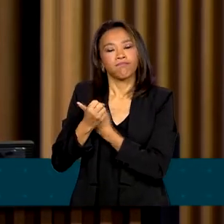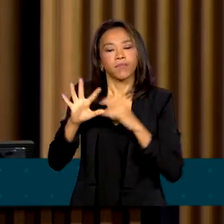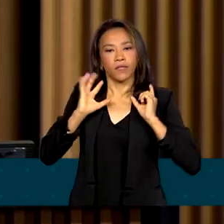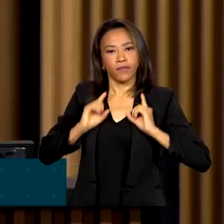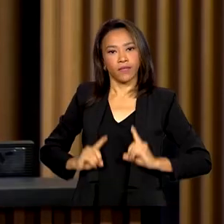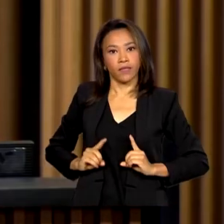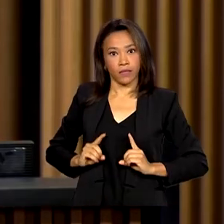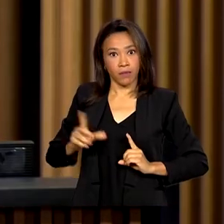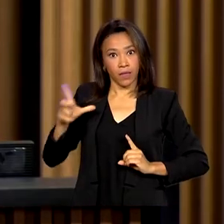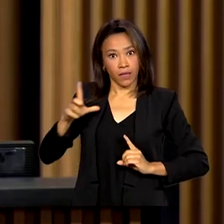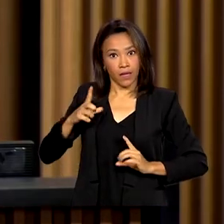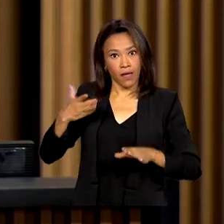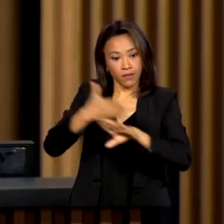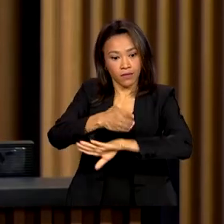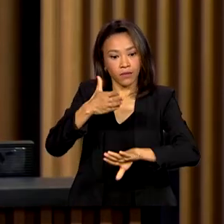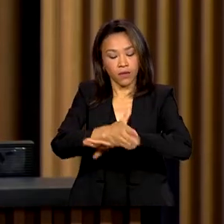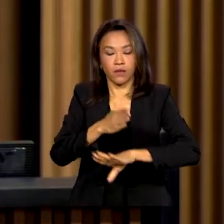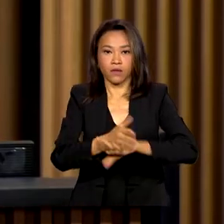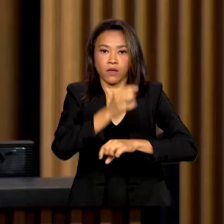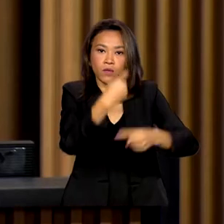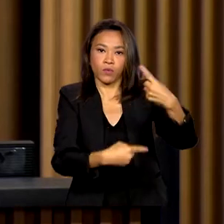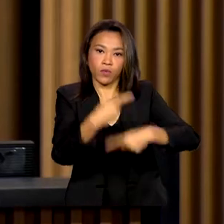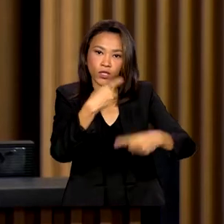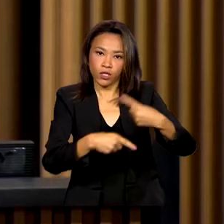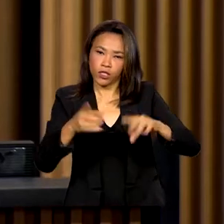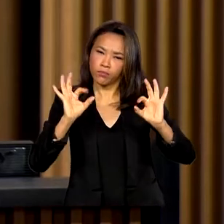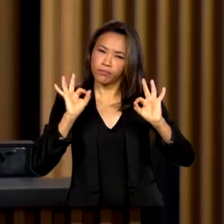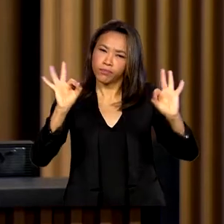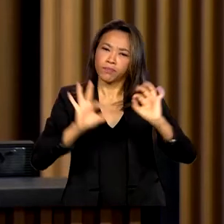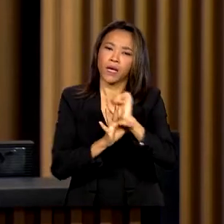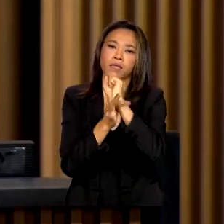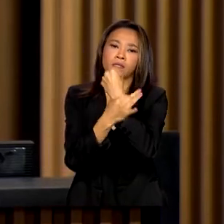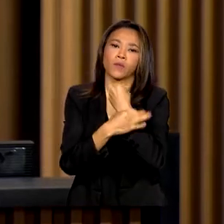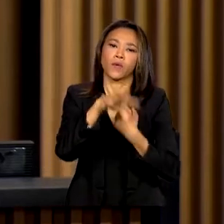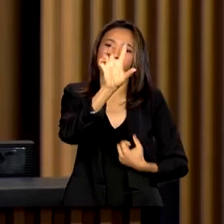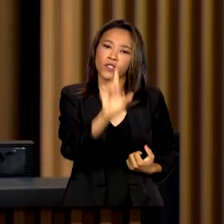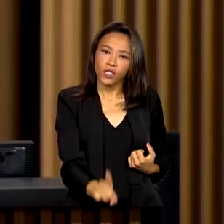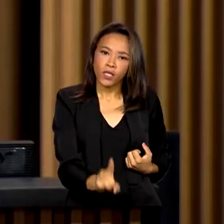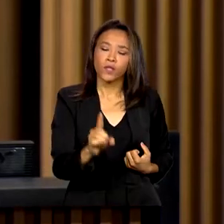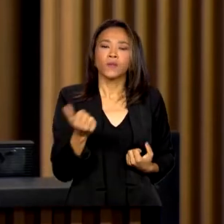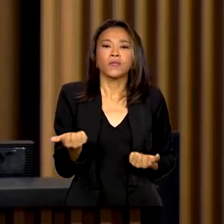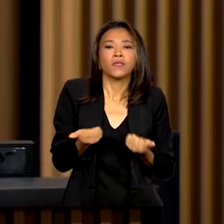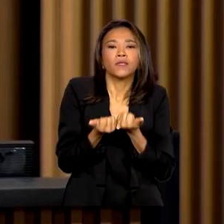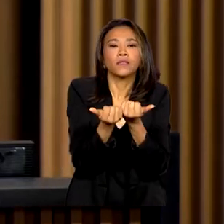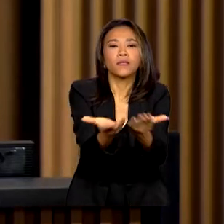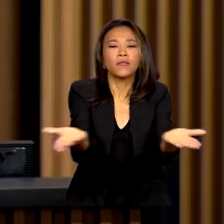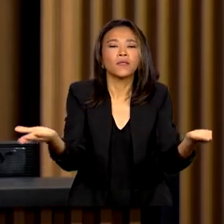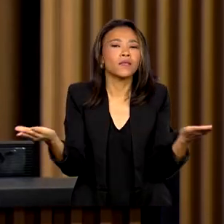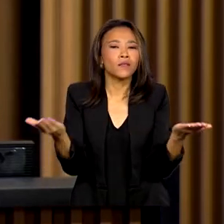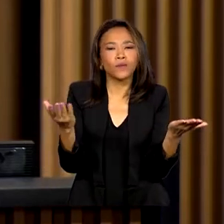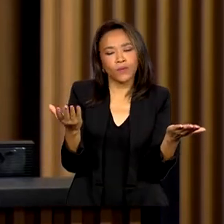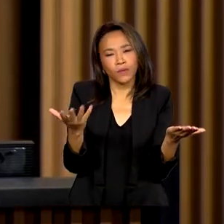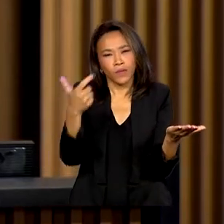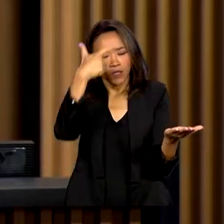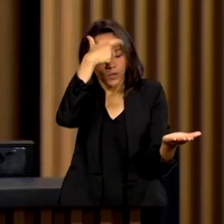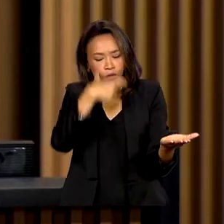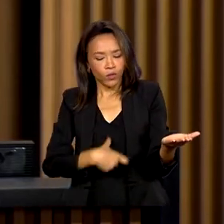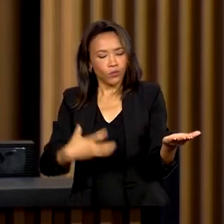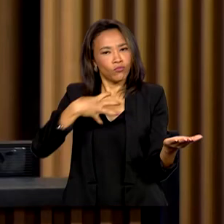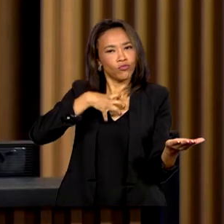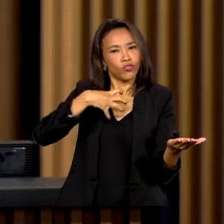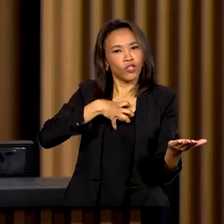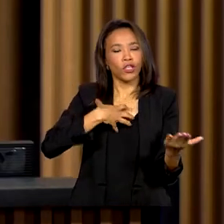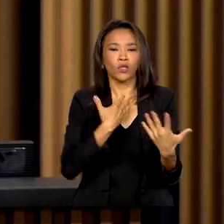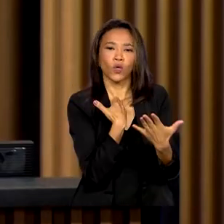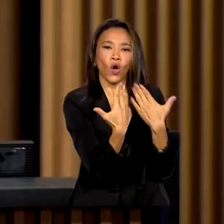acesso às políticas públicas, de forma a efetivar direitos, contemplando diversas formas de ser, de se locomover, se